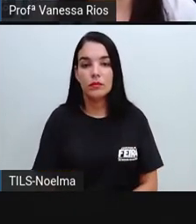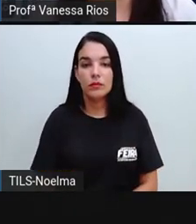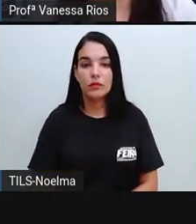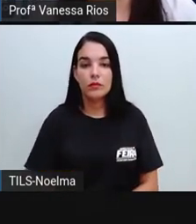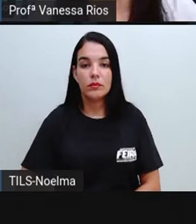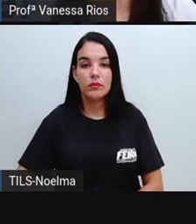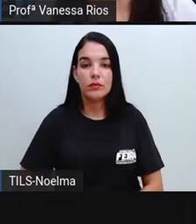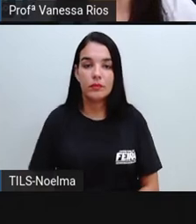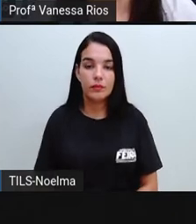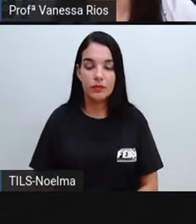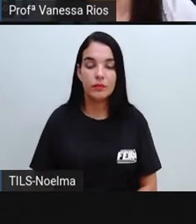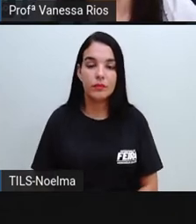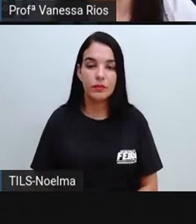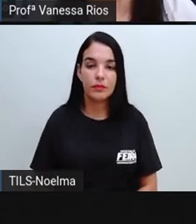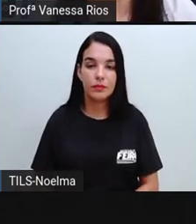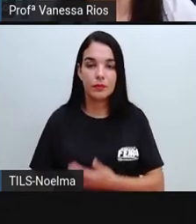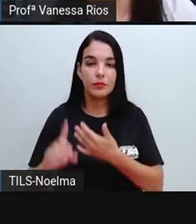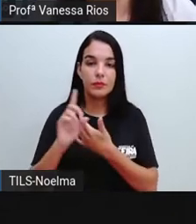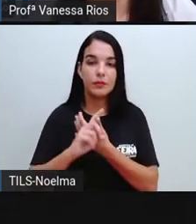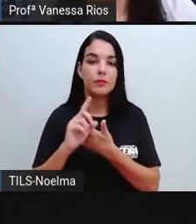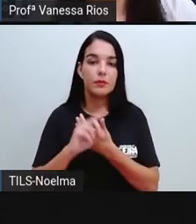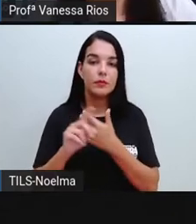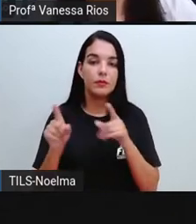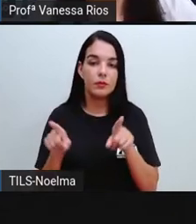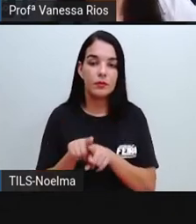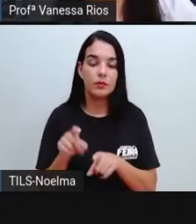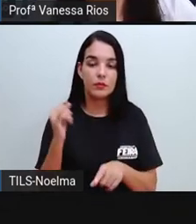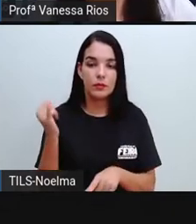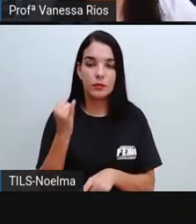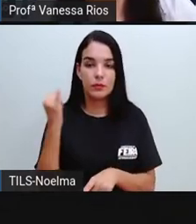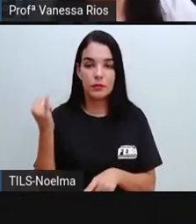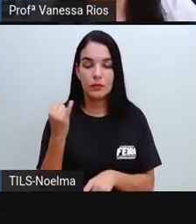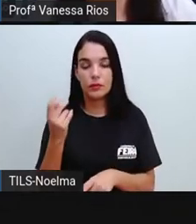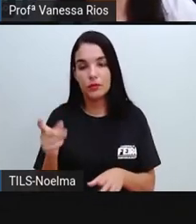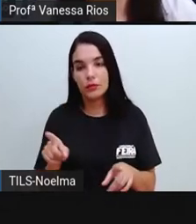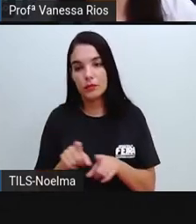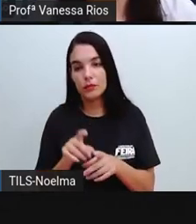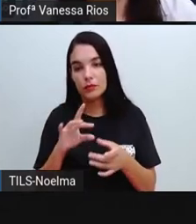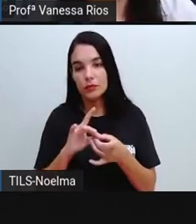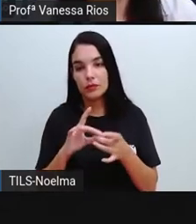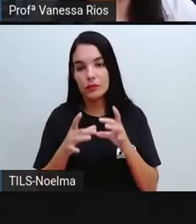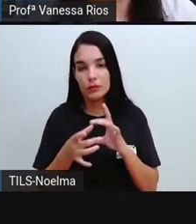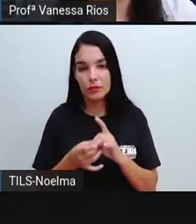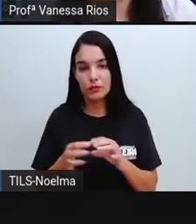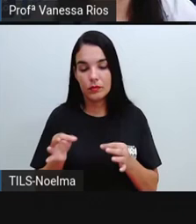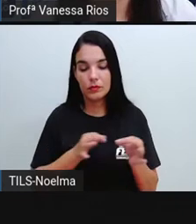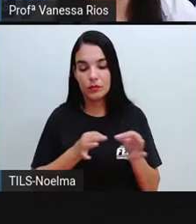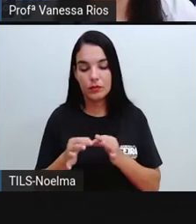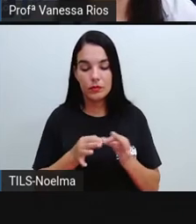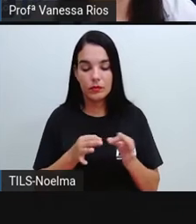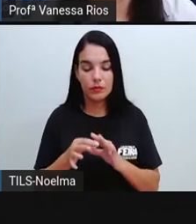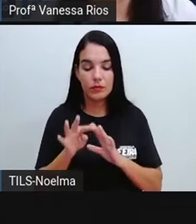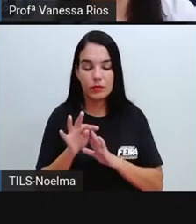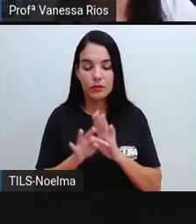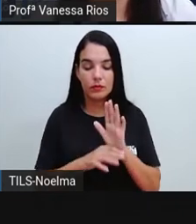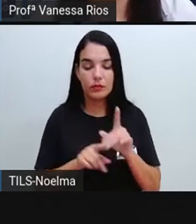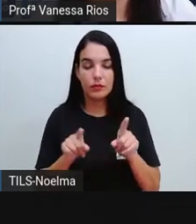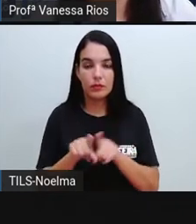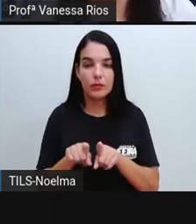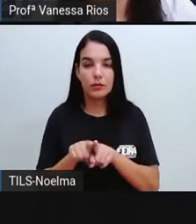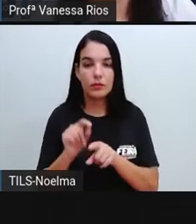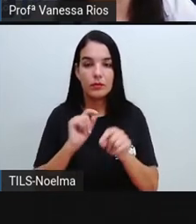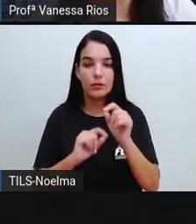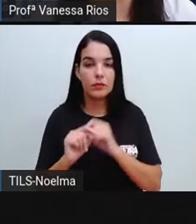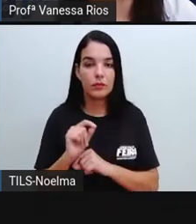Outro ponto interessante em relação às entrevistas e organização do texto da entrevista é observarmos a